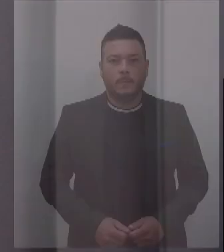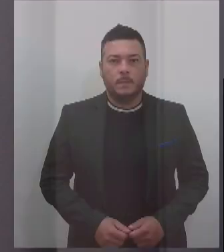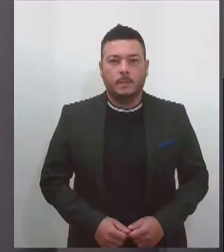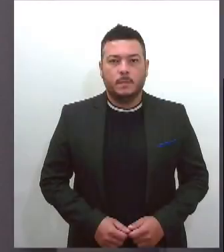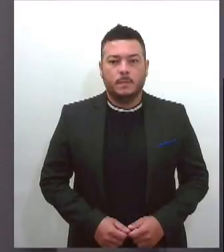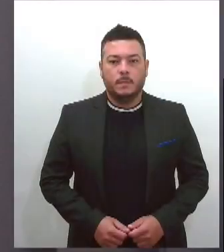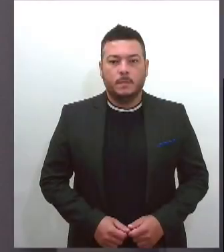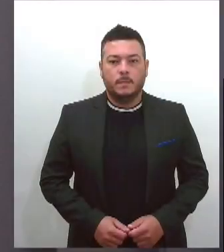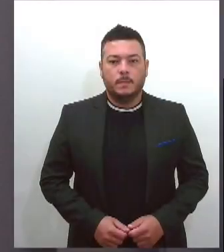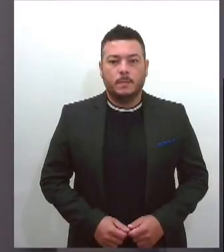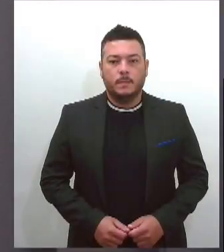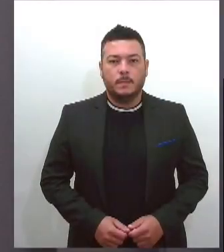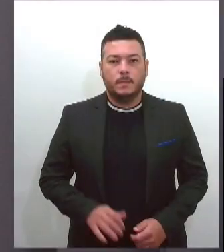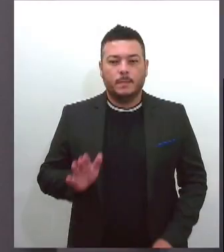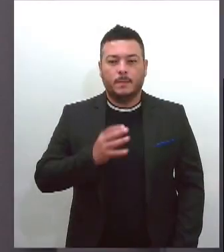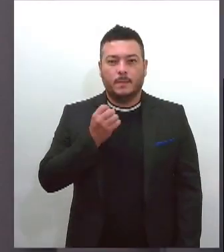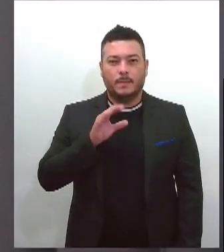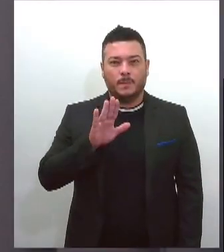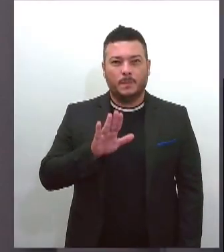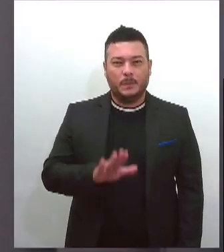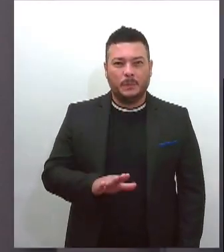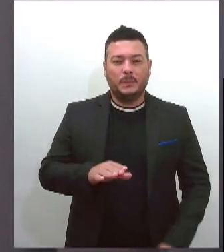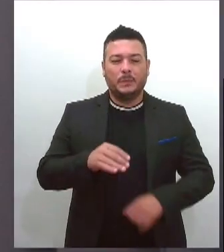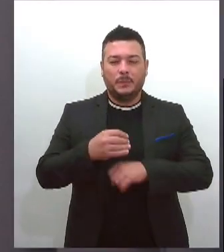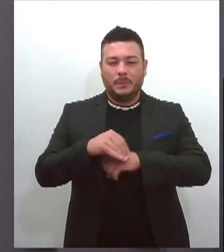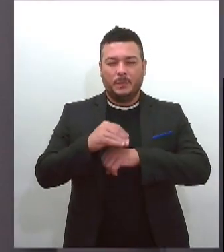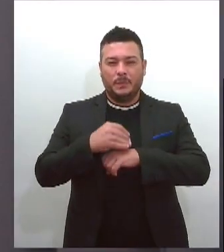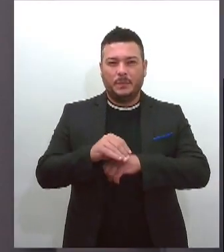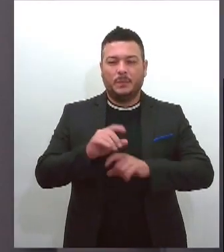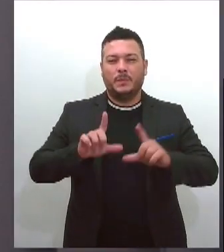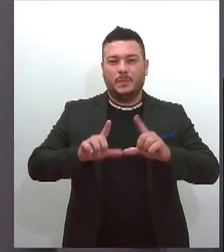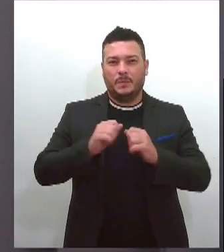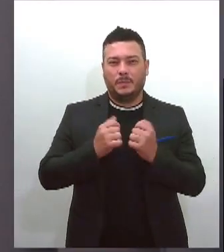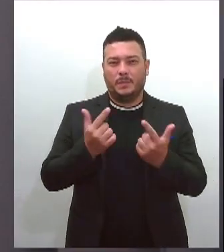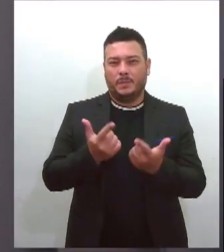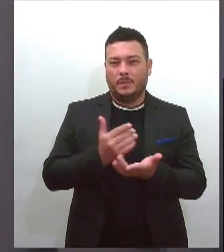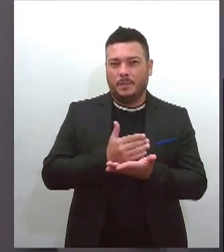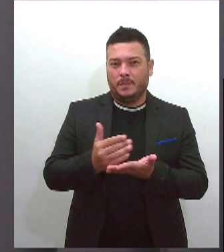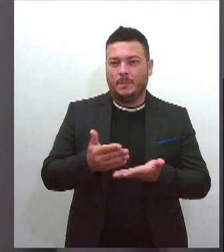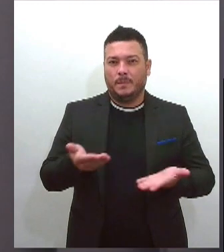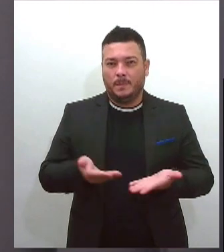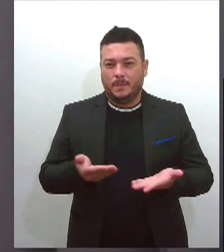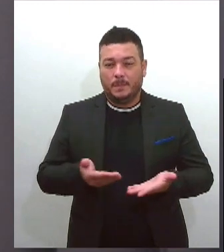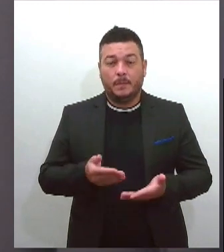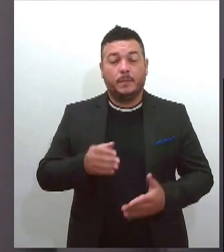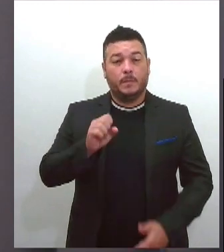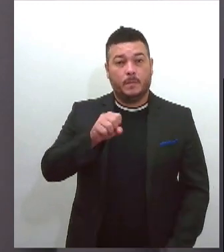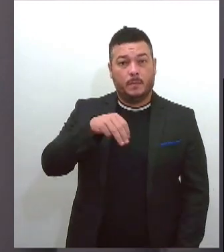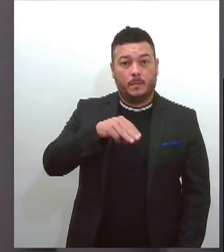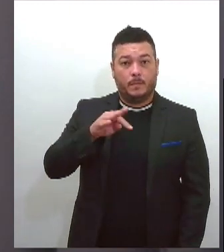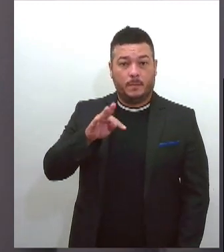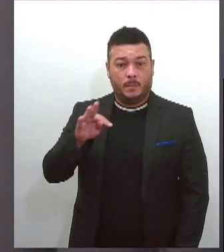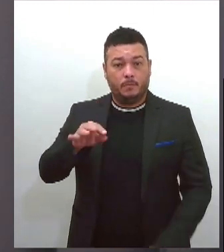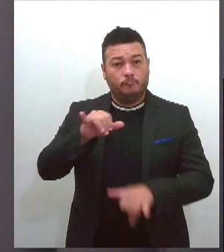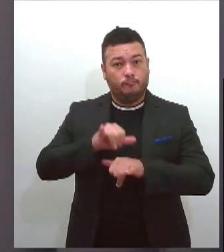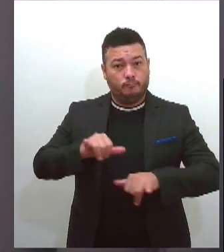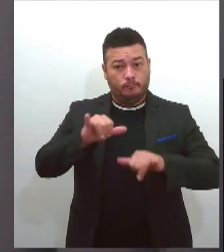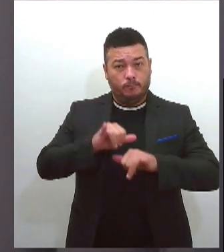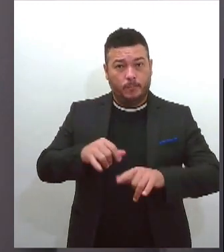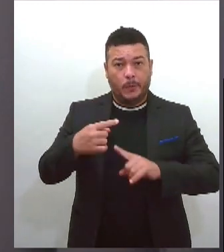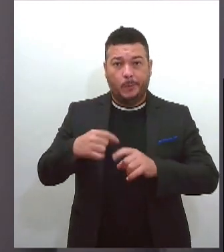Olá, boa tarde. Informativo TV Alesa está no ar. E olha, a SMTT de Aracaju informa que por conta da obra de